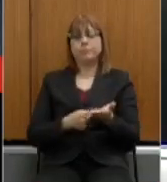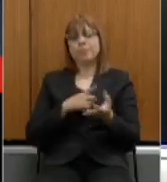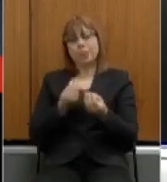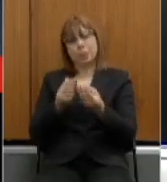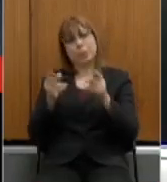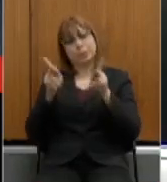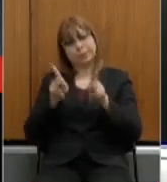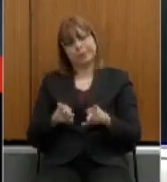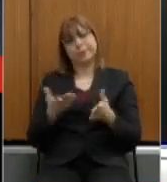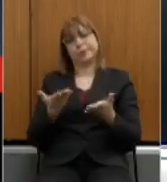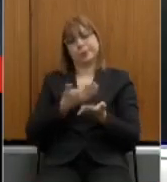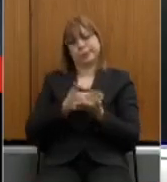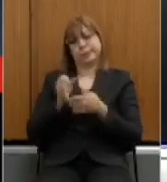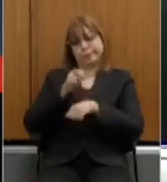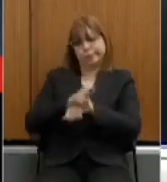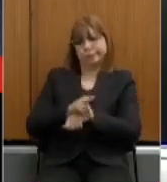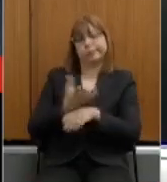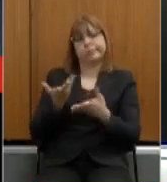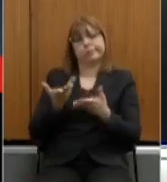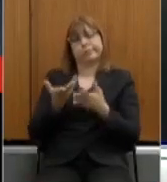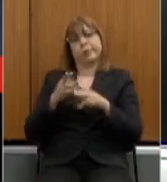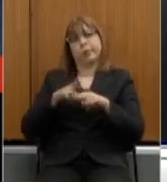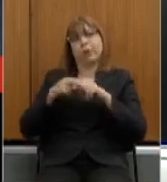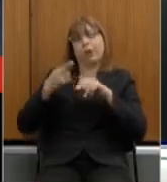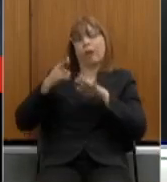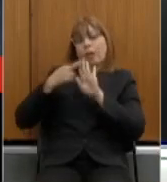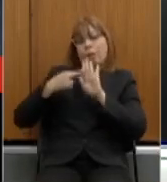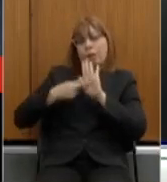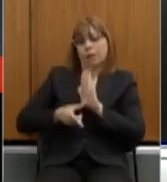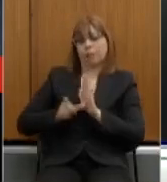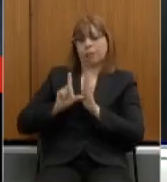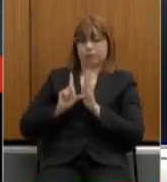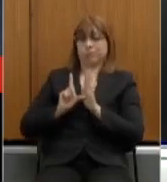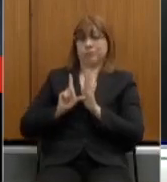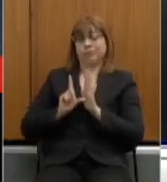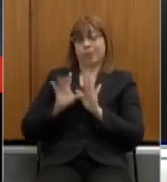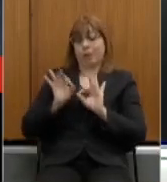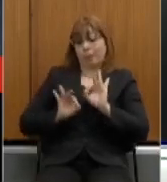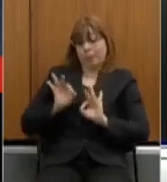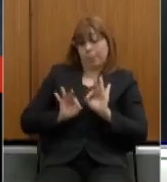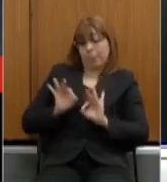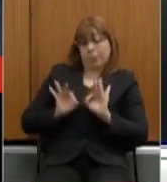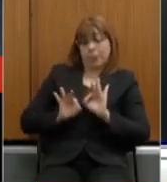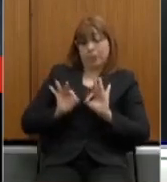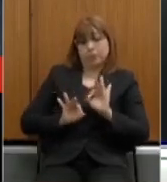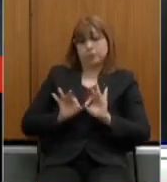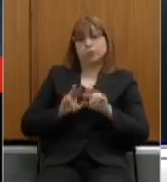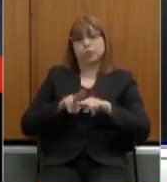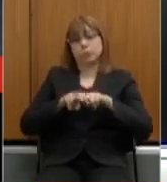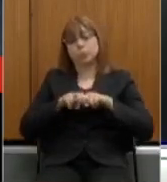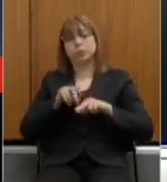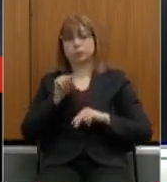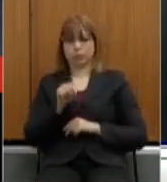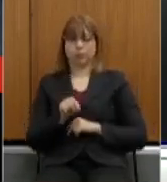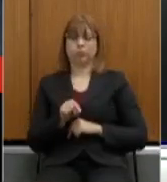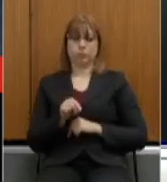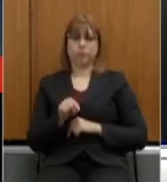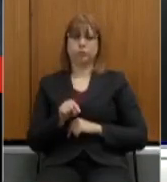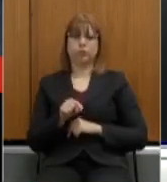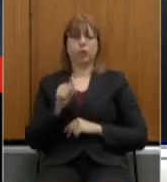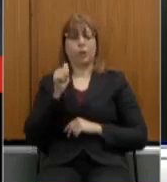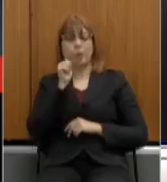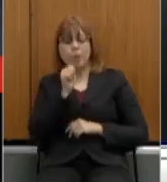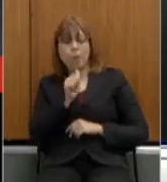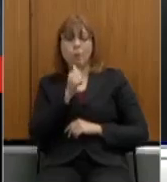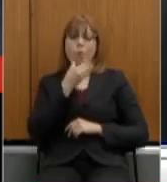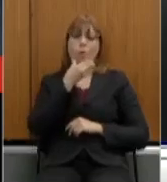sistema regido pelas regras anteriores e, portanto, se planejaram a partir desta realidade. São mulheres